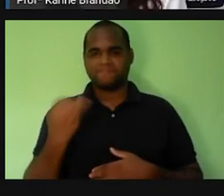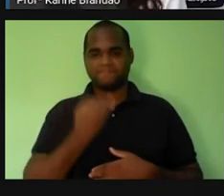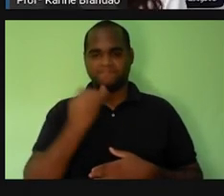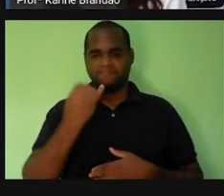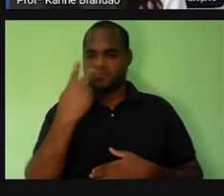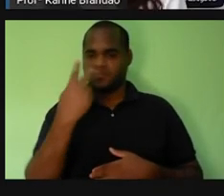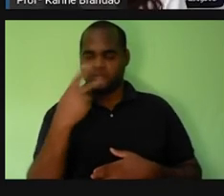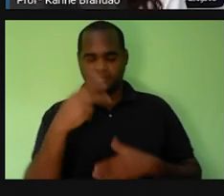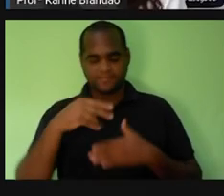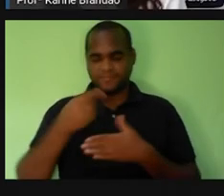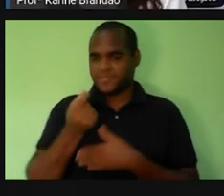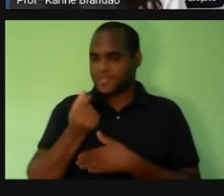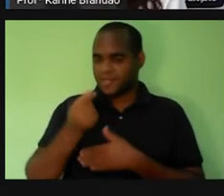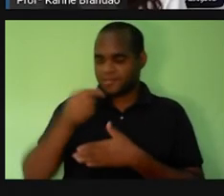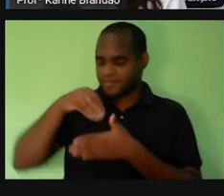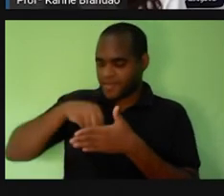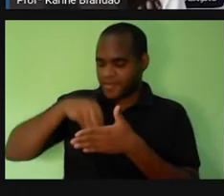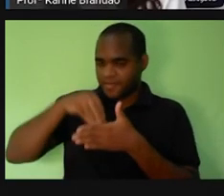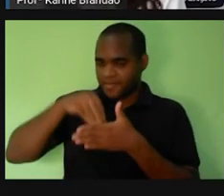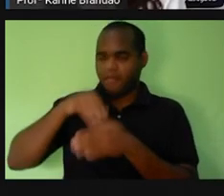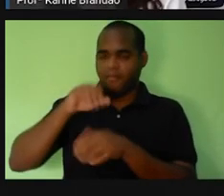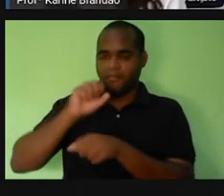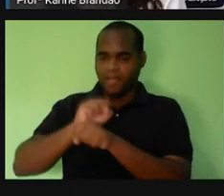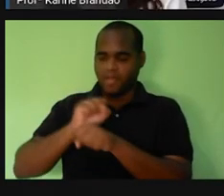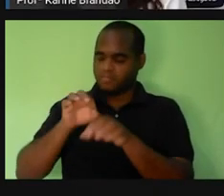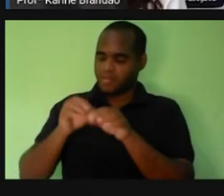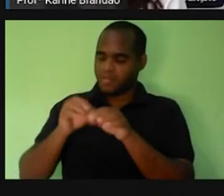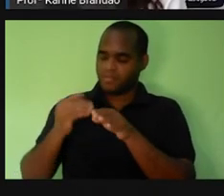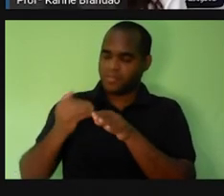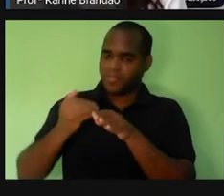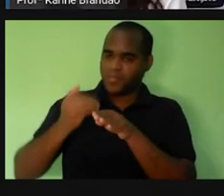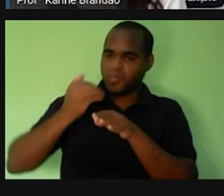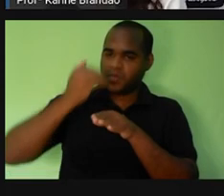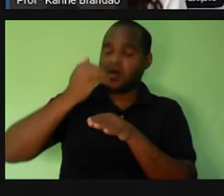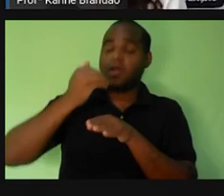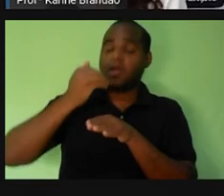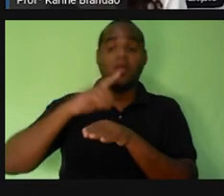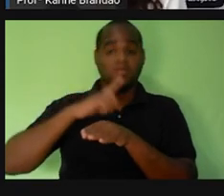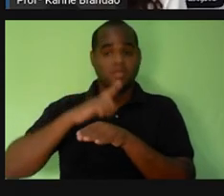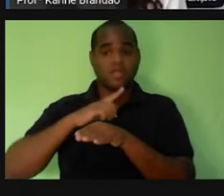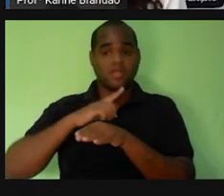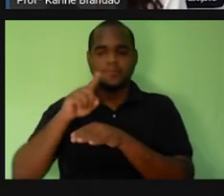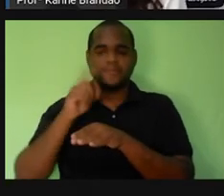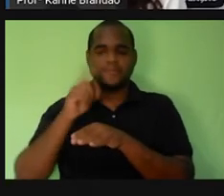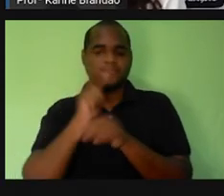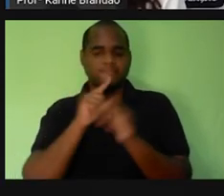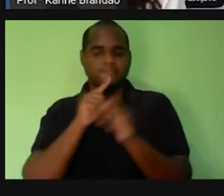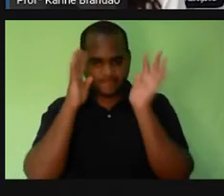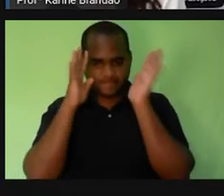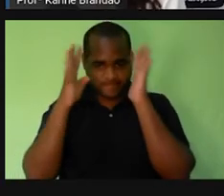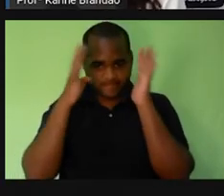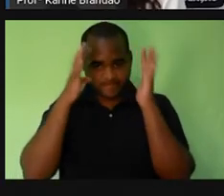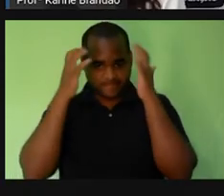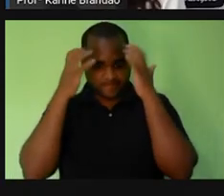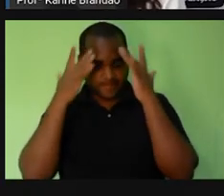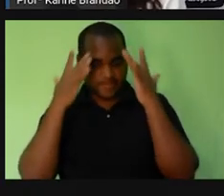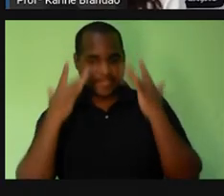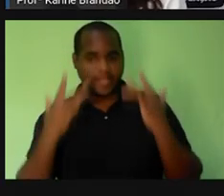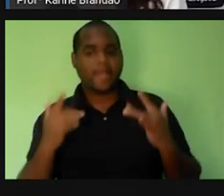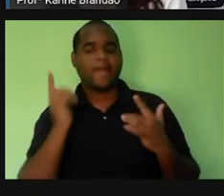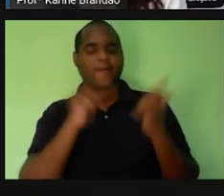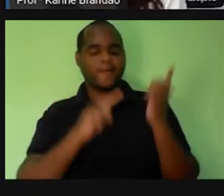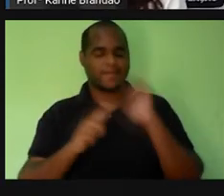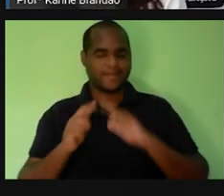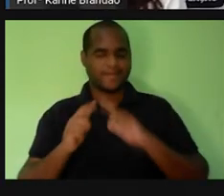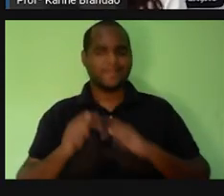carteira, as notas repousam em ordem crescente. Na sua cabeça, as ideias derrapam e batem de frente.